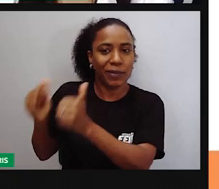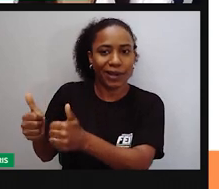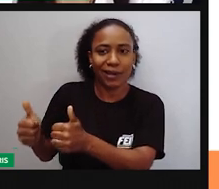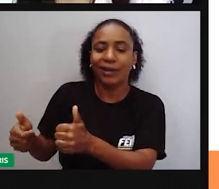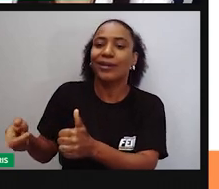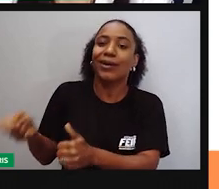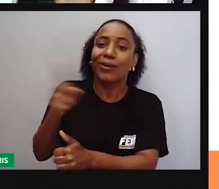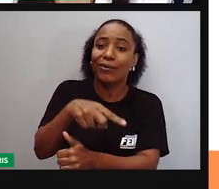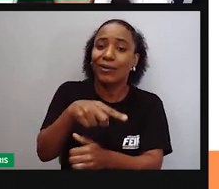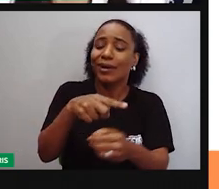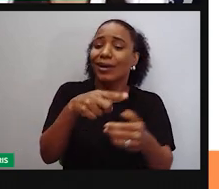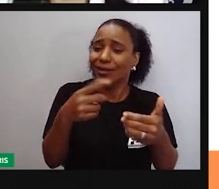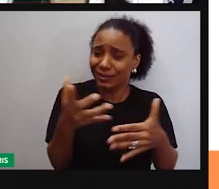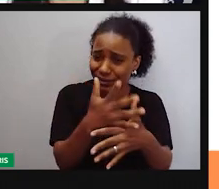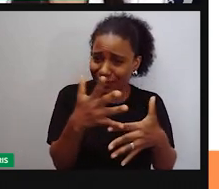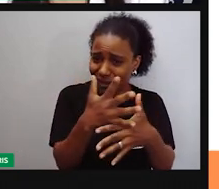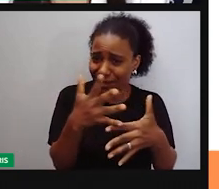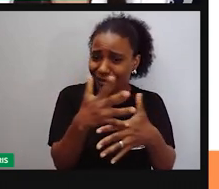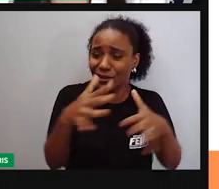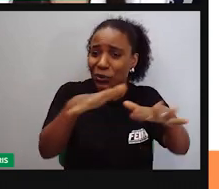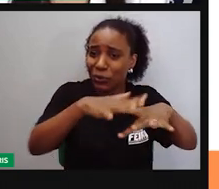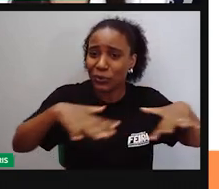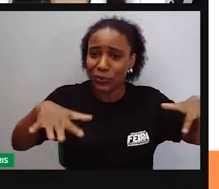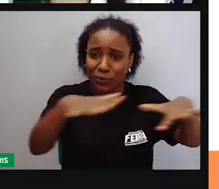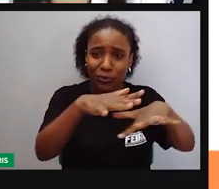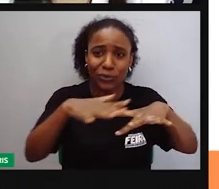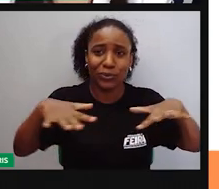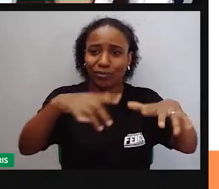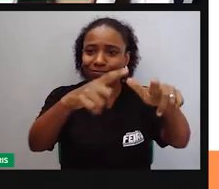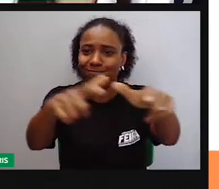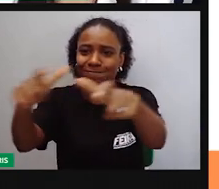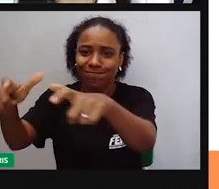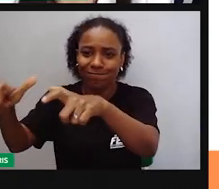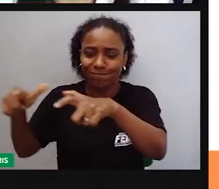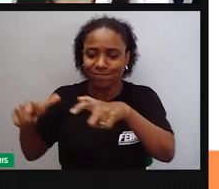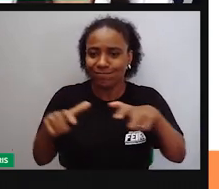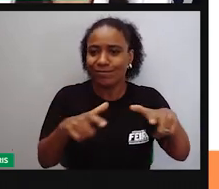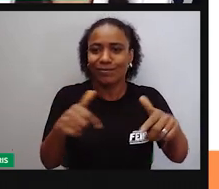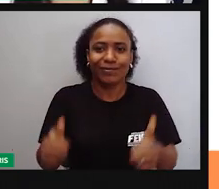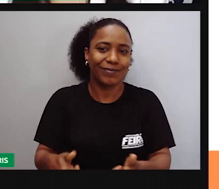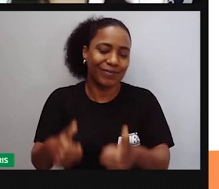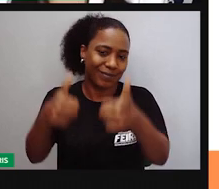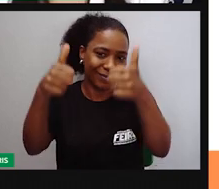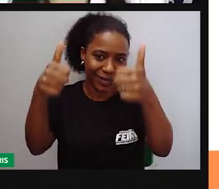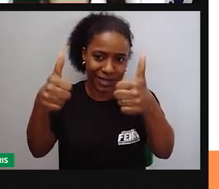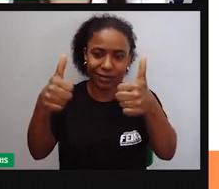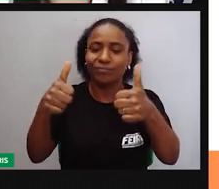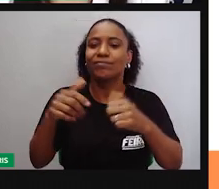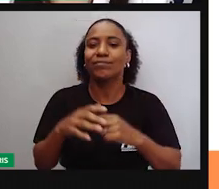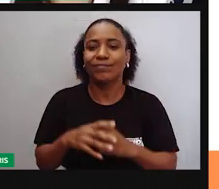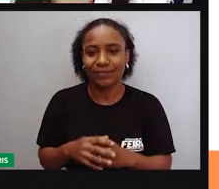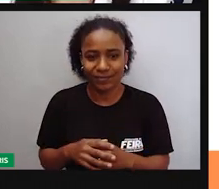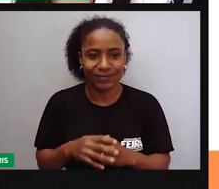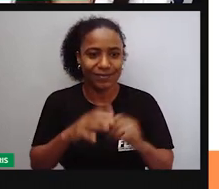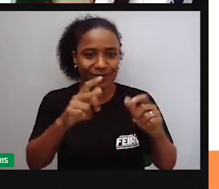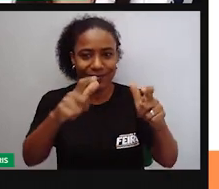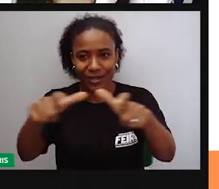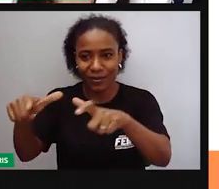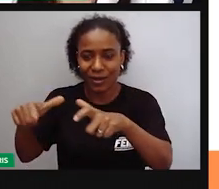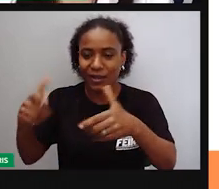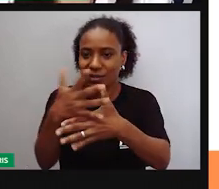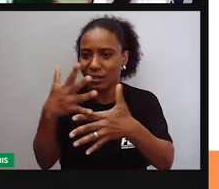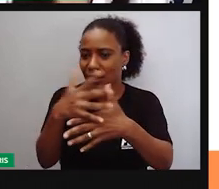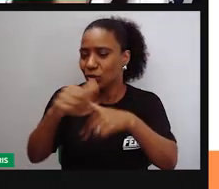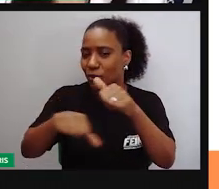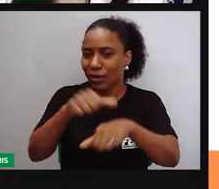outros bairros. E isso também vai aparecer, né? Na qualidade de vida dos moradores da cidade